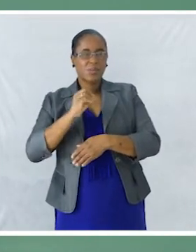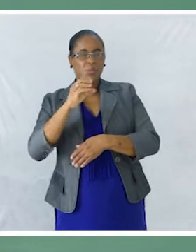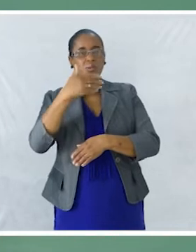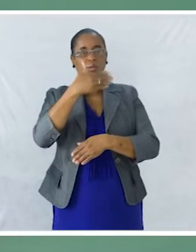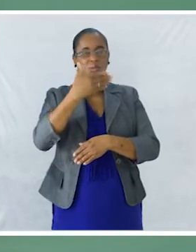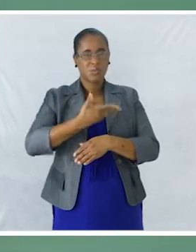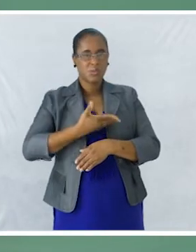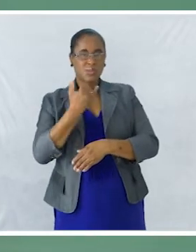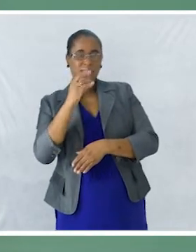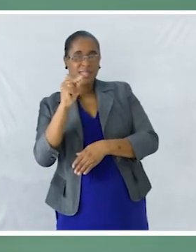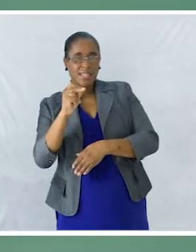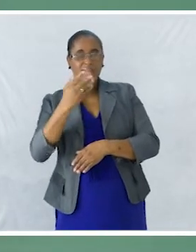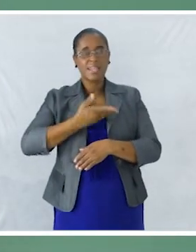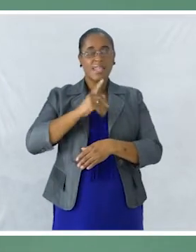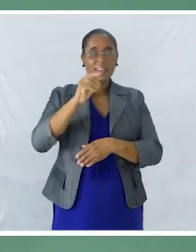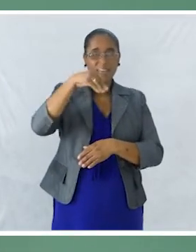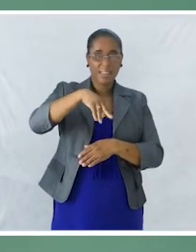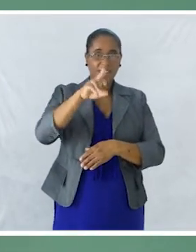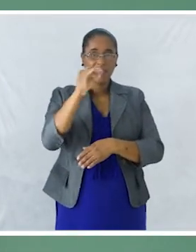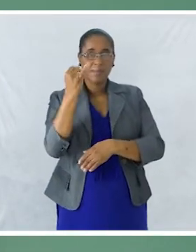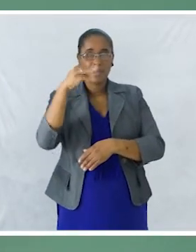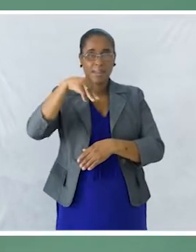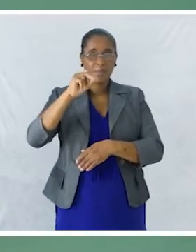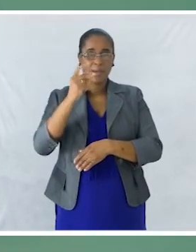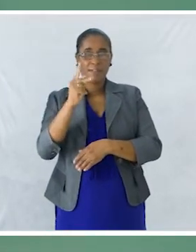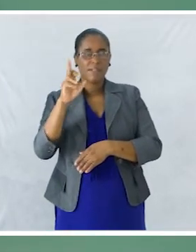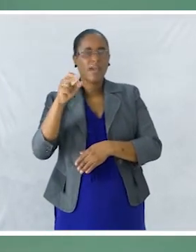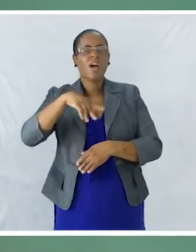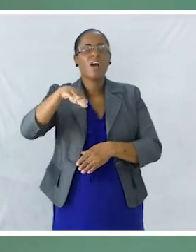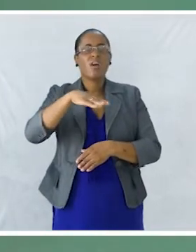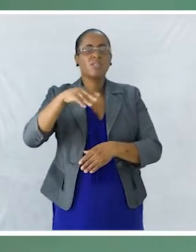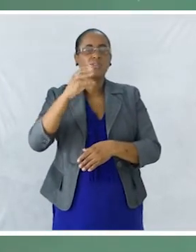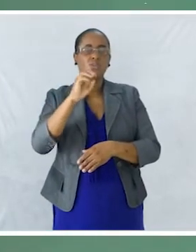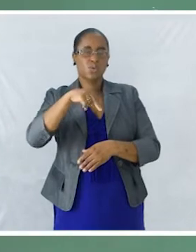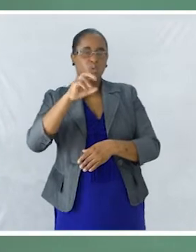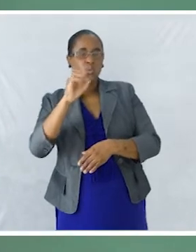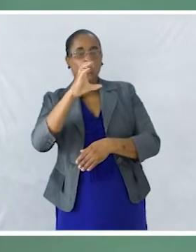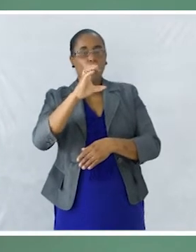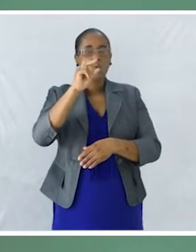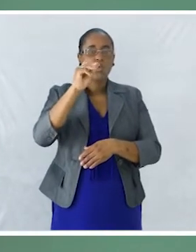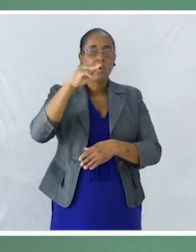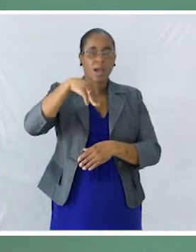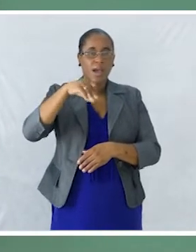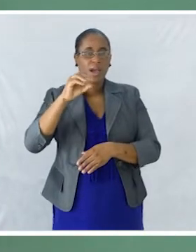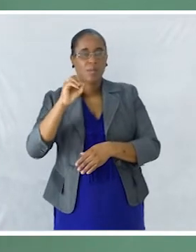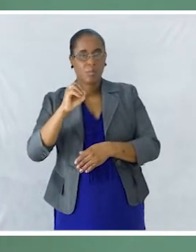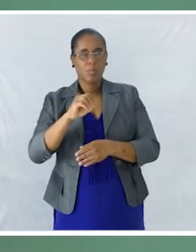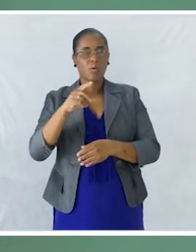Aonde? No campo Quem? Onde a mamapata